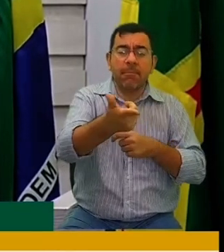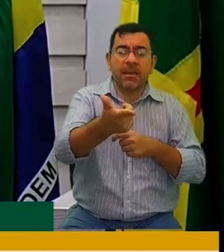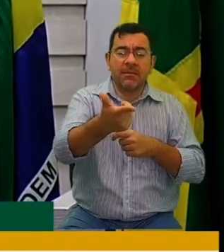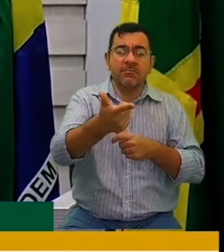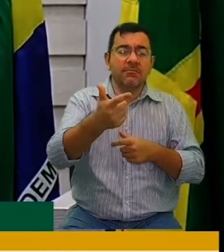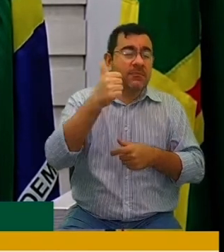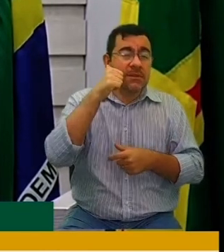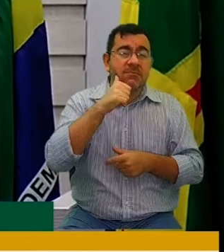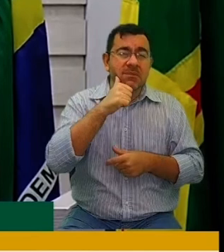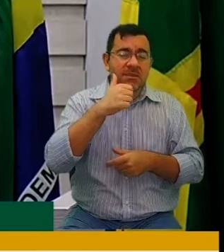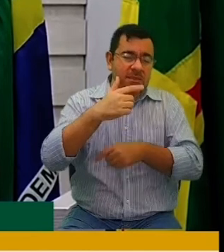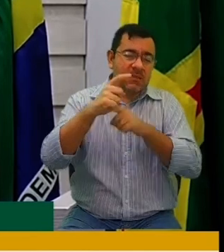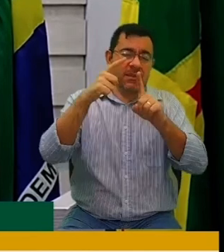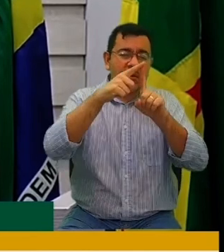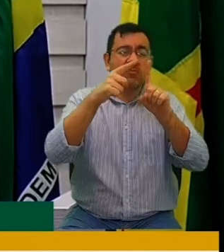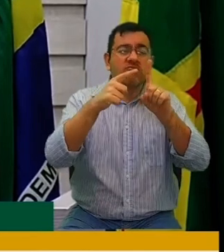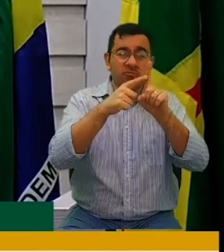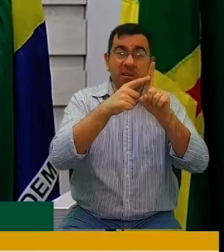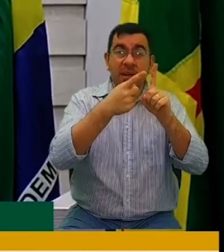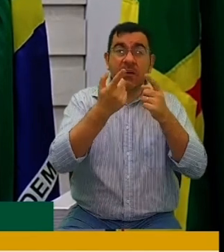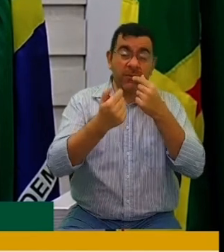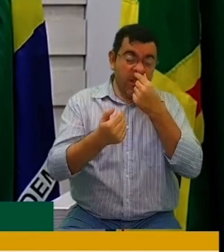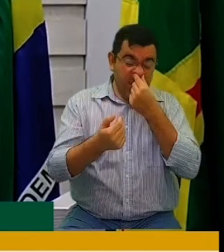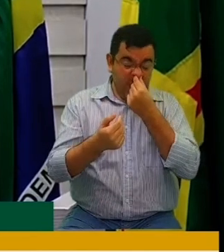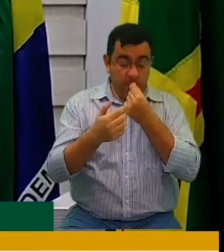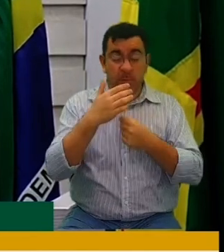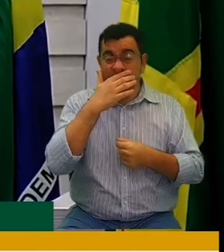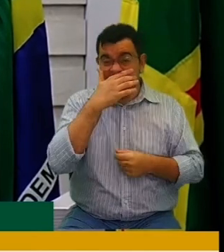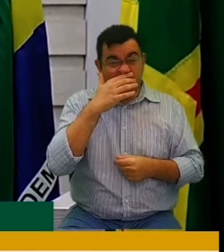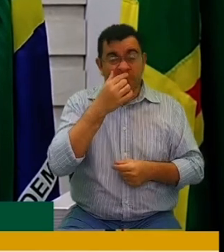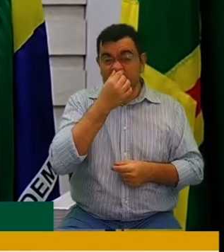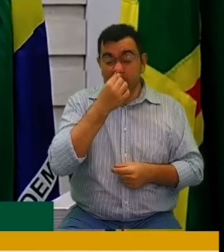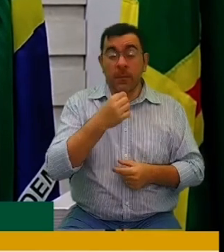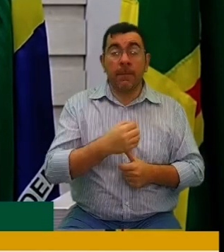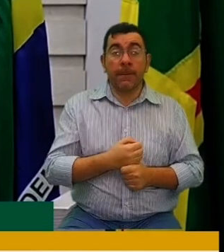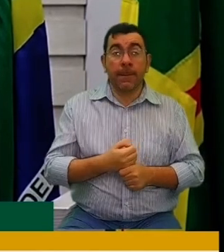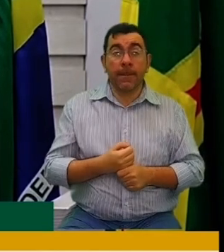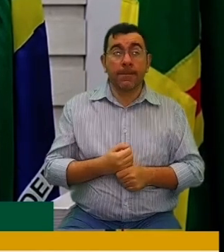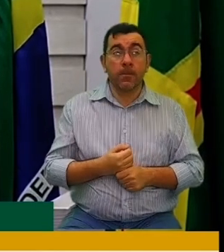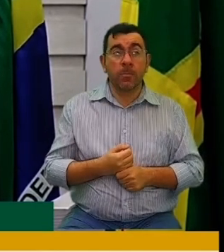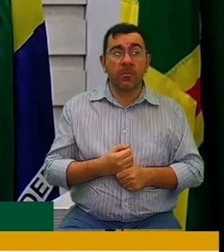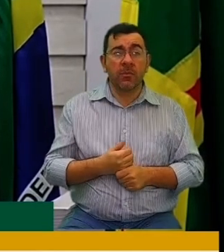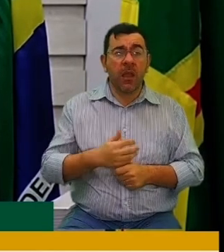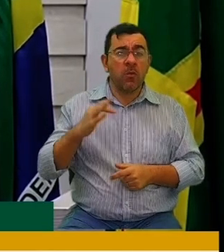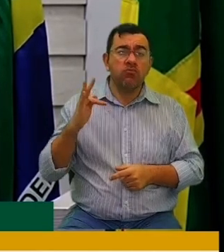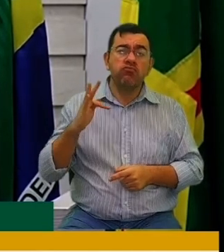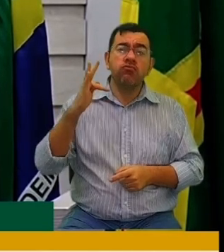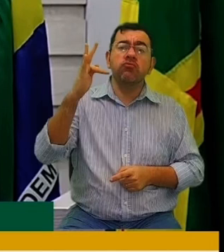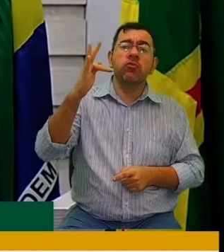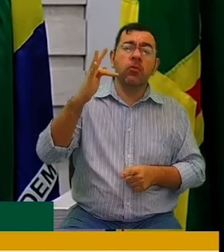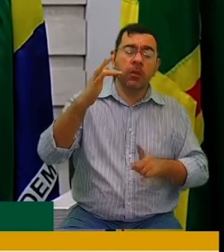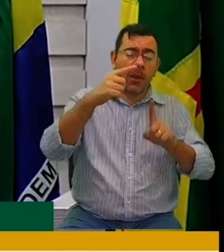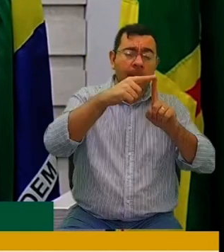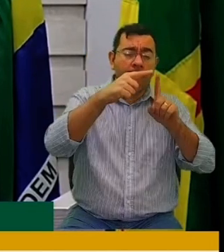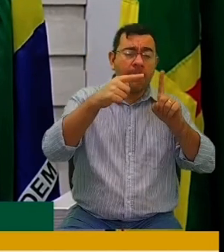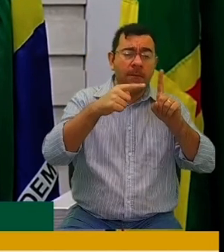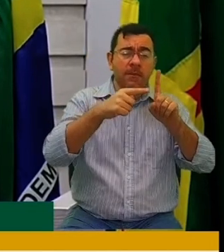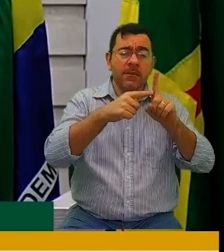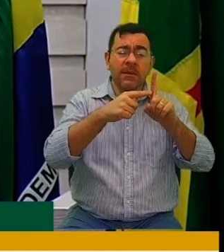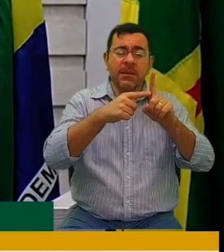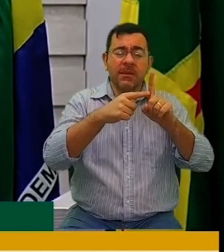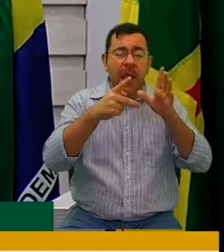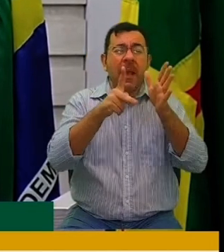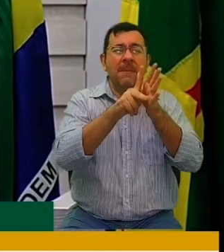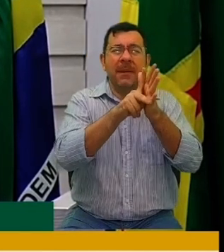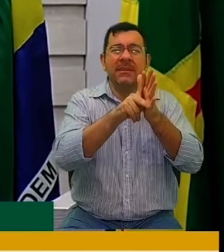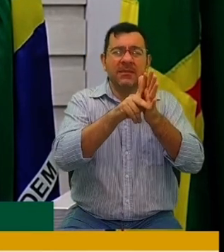Condicionando para recebimento do enxoval que as futuras mamães deverão participar do programa do pré